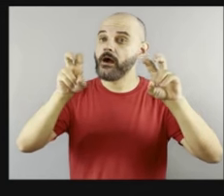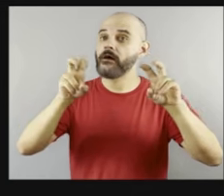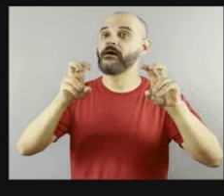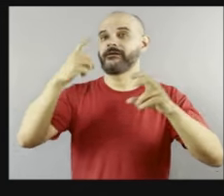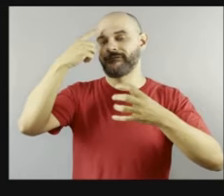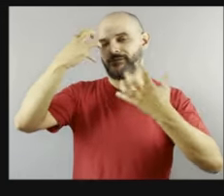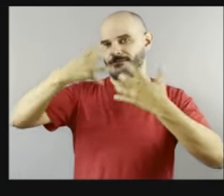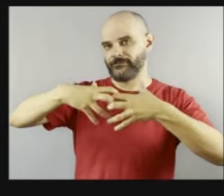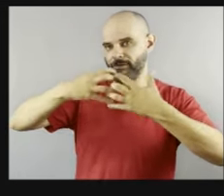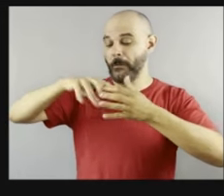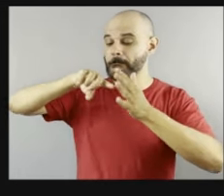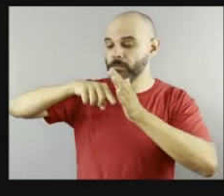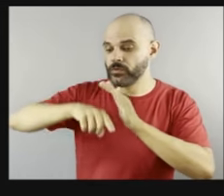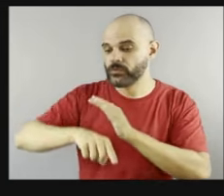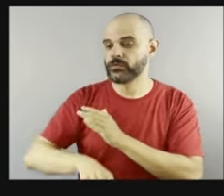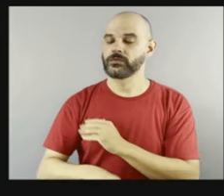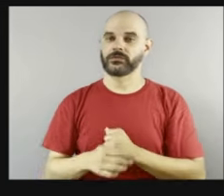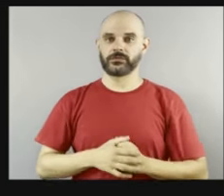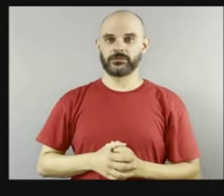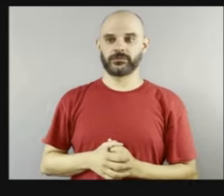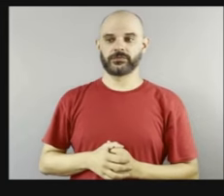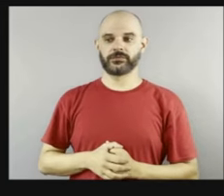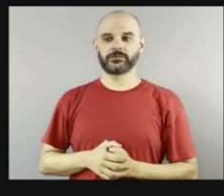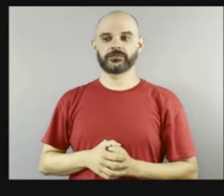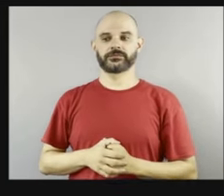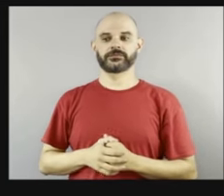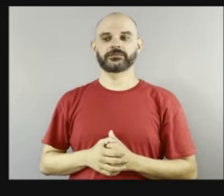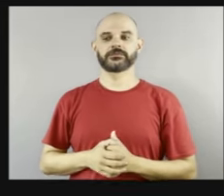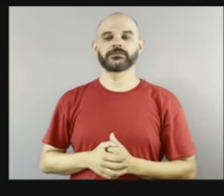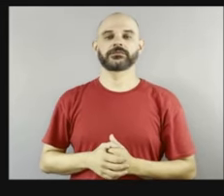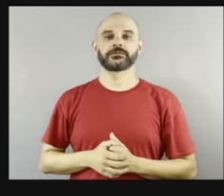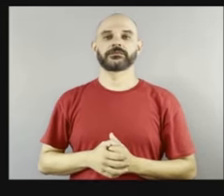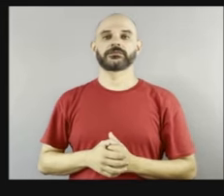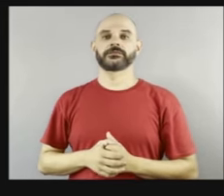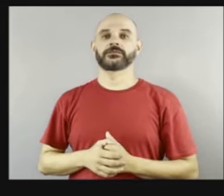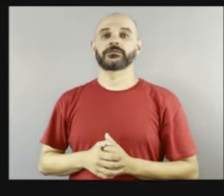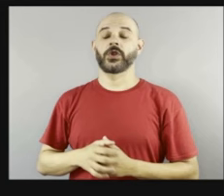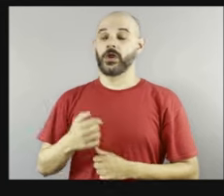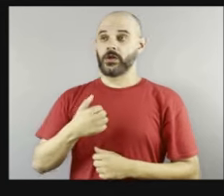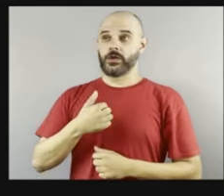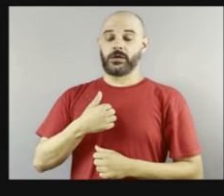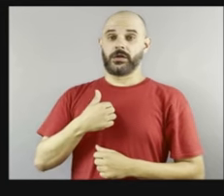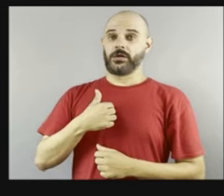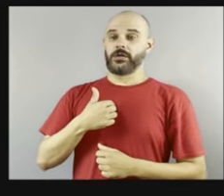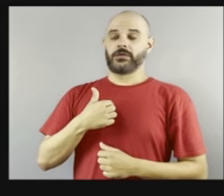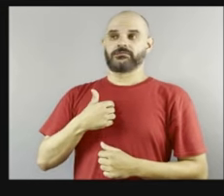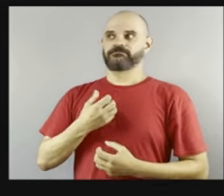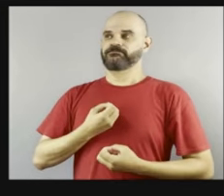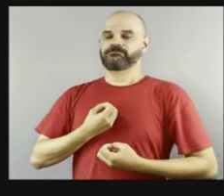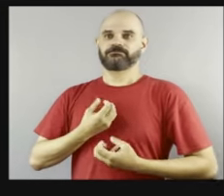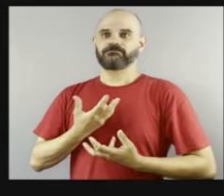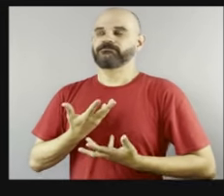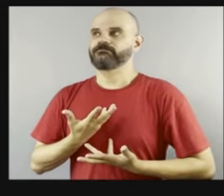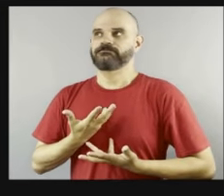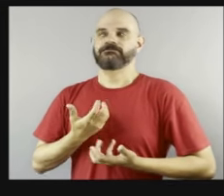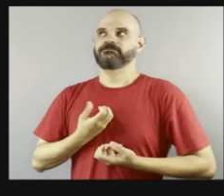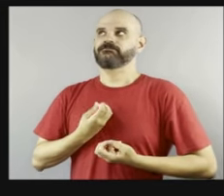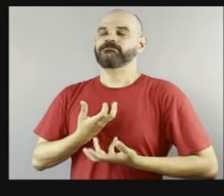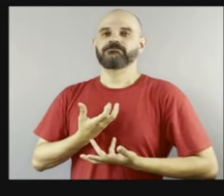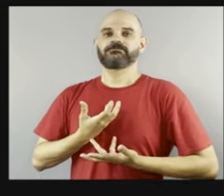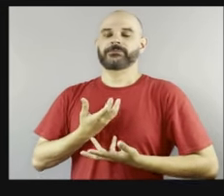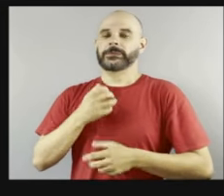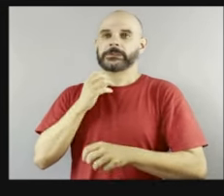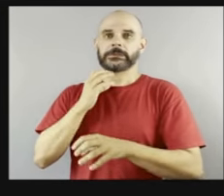Com certeza, nossa, até fiquei sem fala aqui, né, Patrícia, porque a gente, é uma coisa que impacta você imaginar,